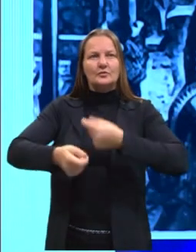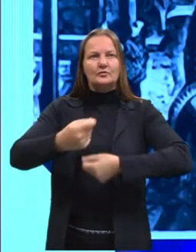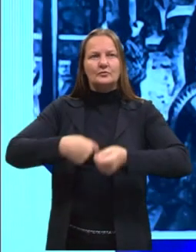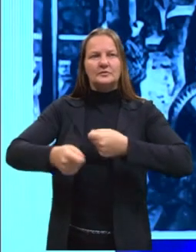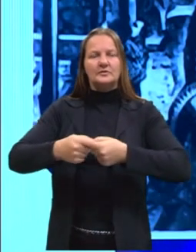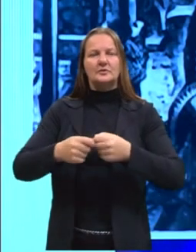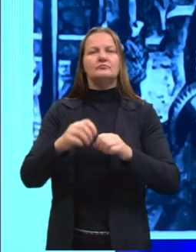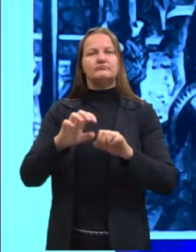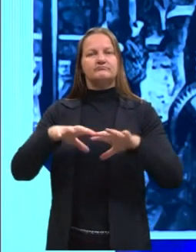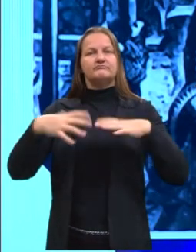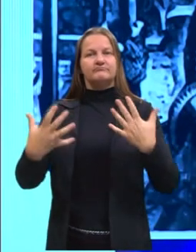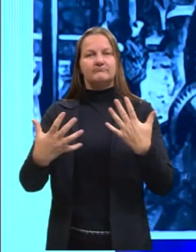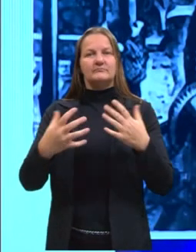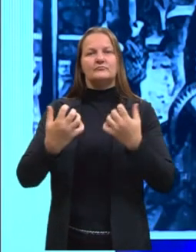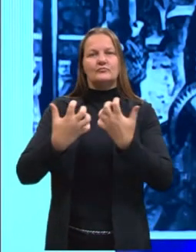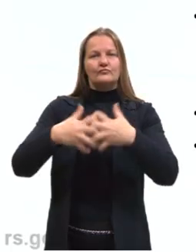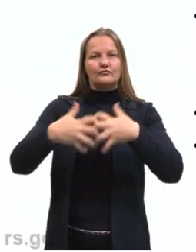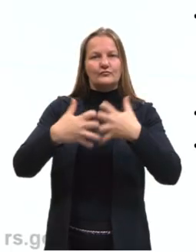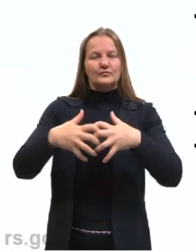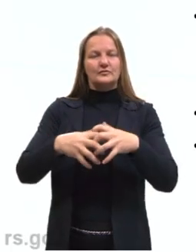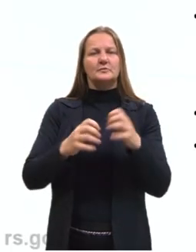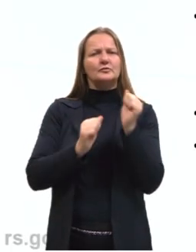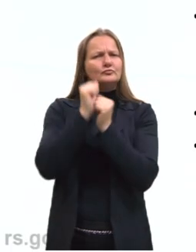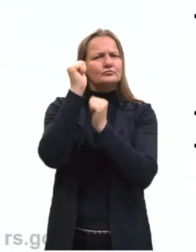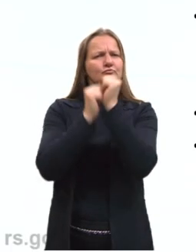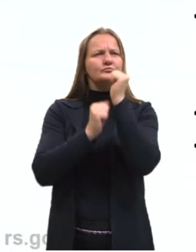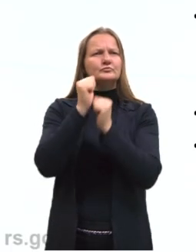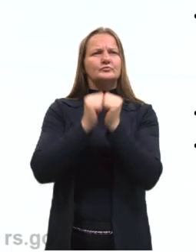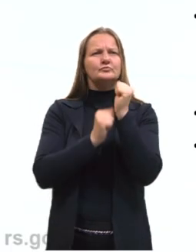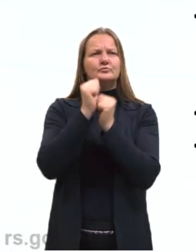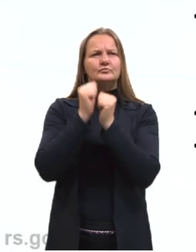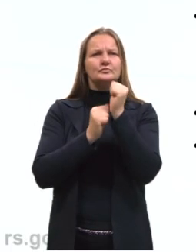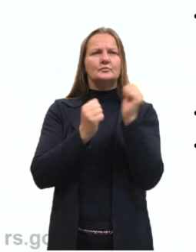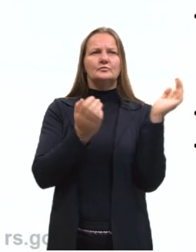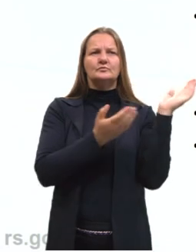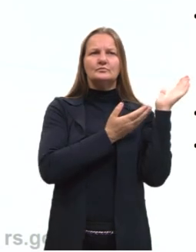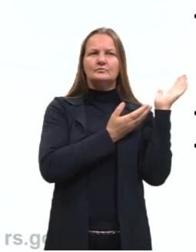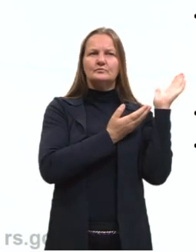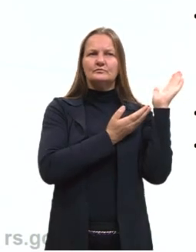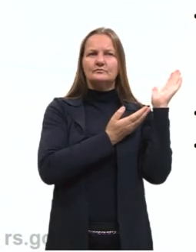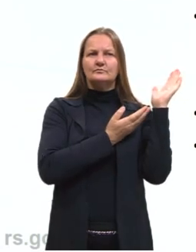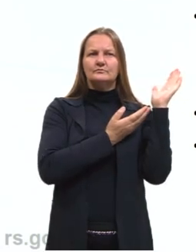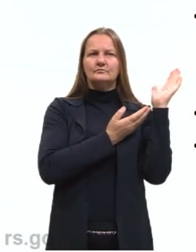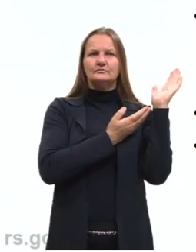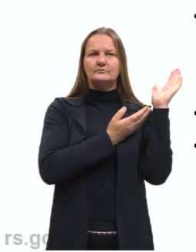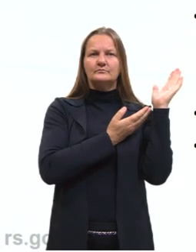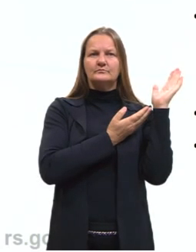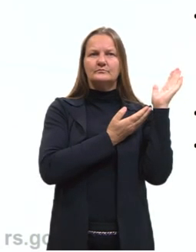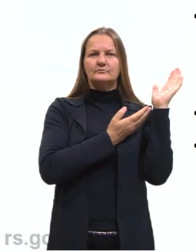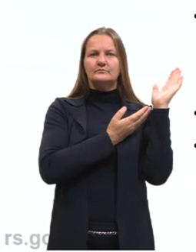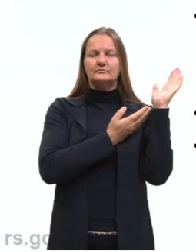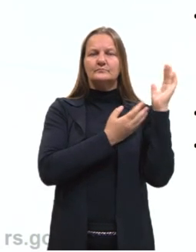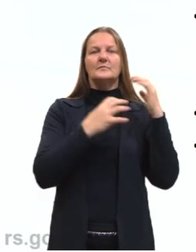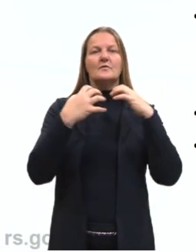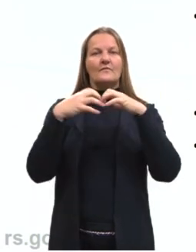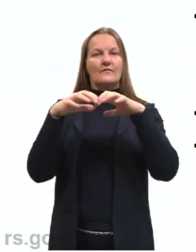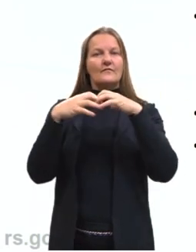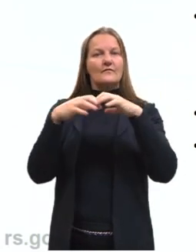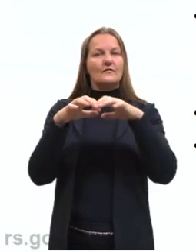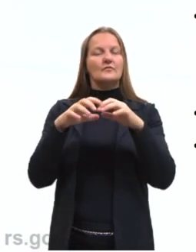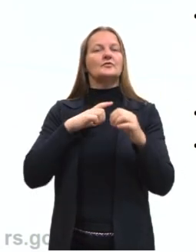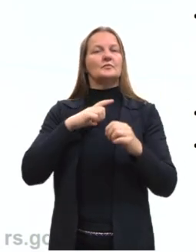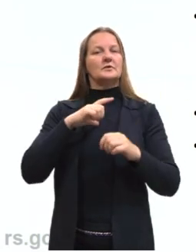força manual para indústrias, ser substituída por indústrias e por máquinas. Houve então a